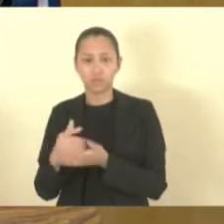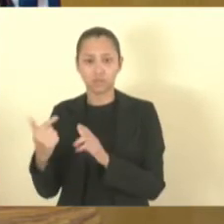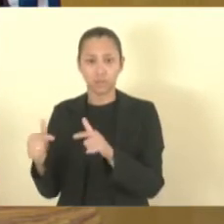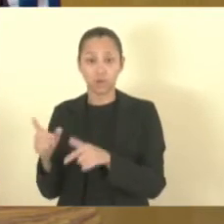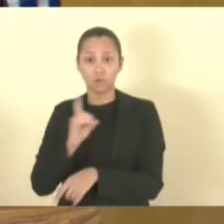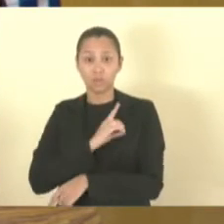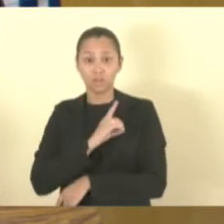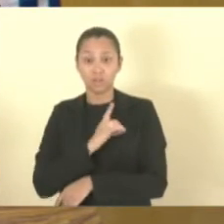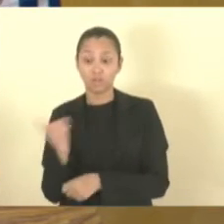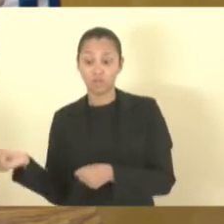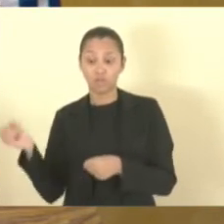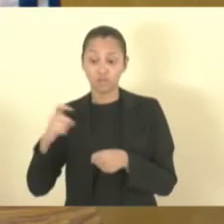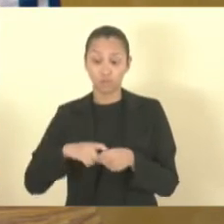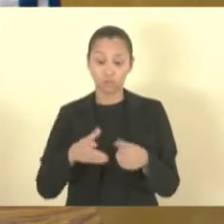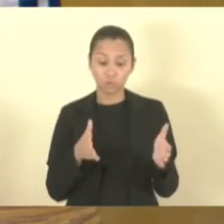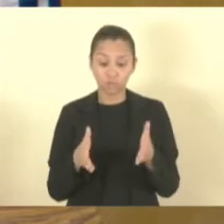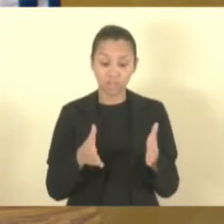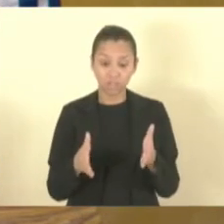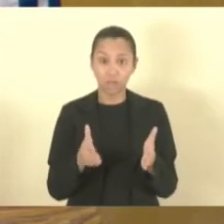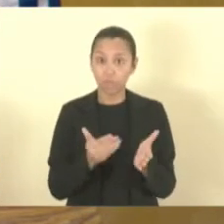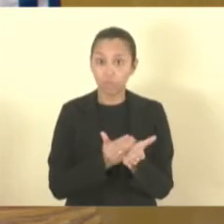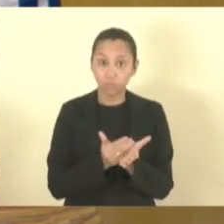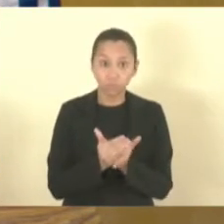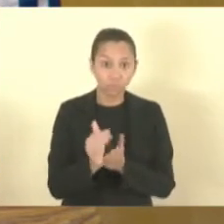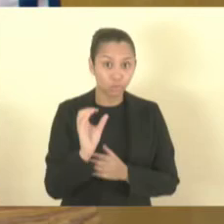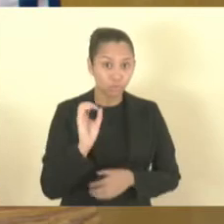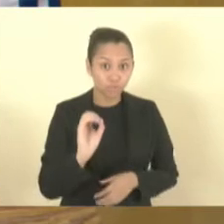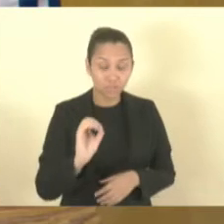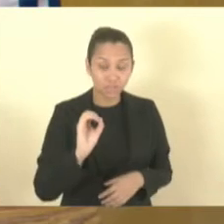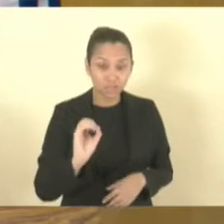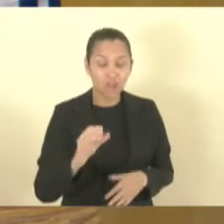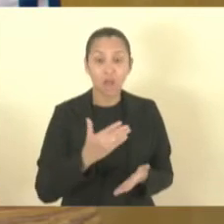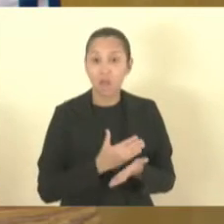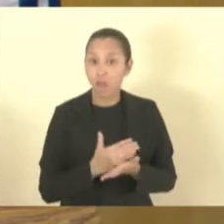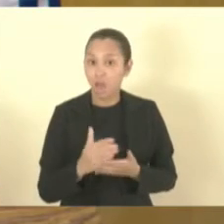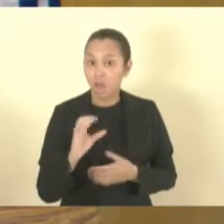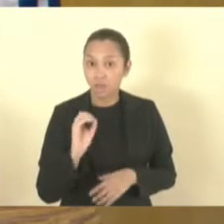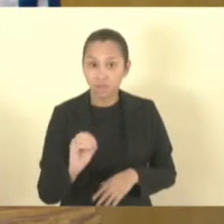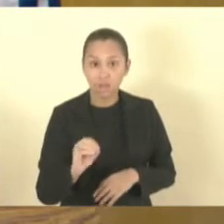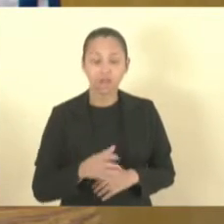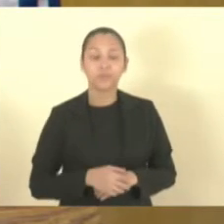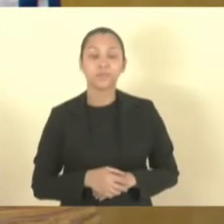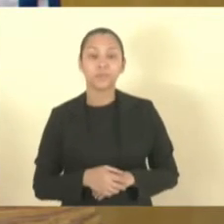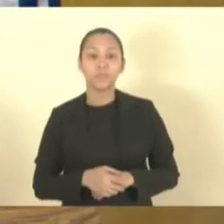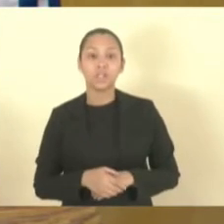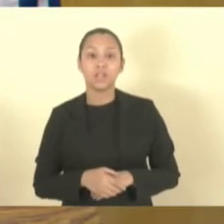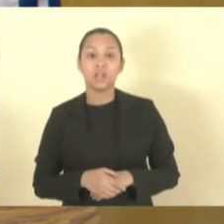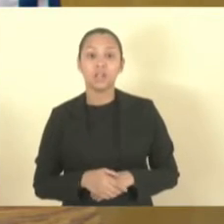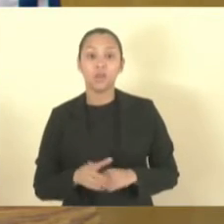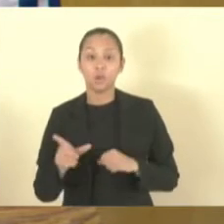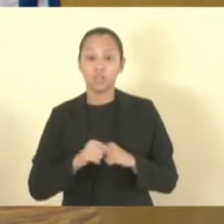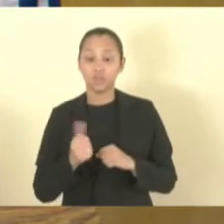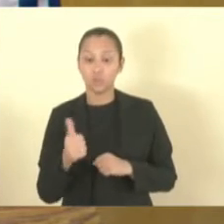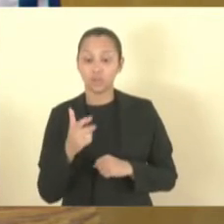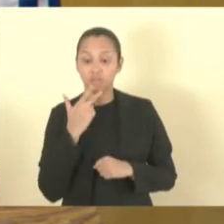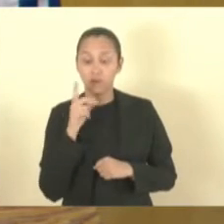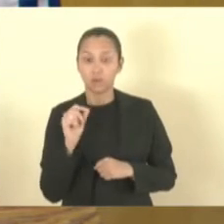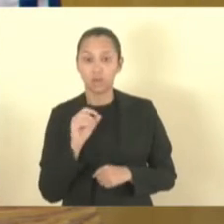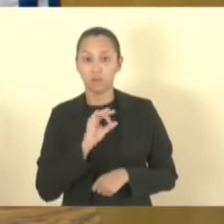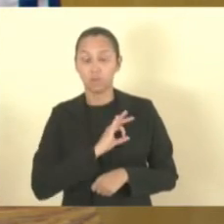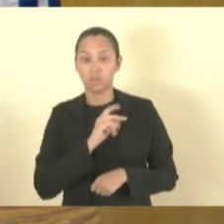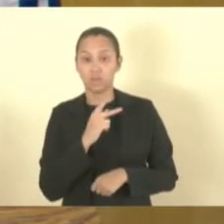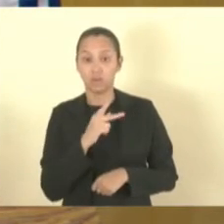a contagem de tempo inicial. Então, a legislação nova vem falando o seguinte, no seu artigo 11, os policiais